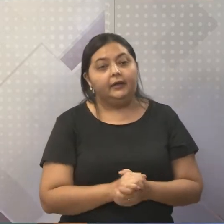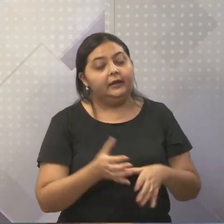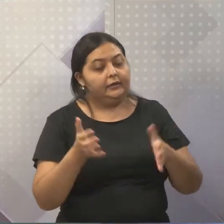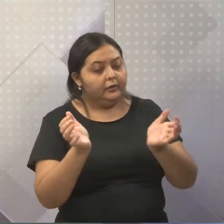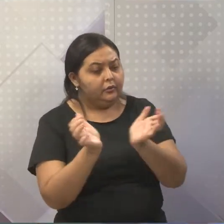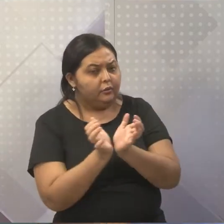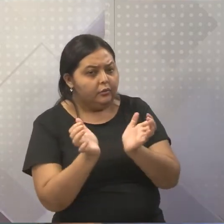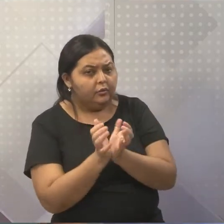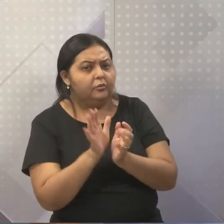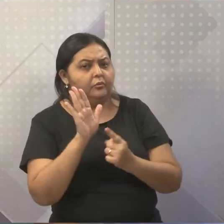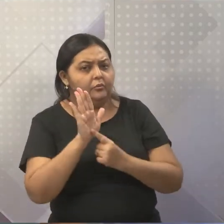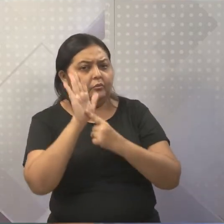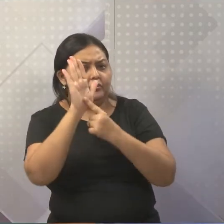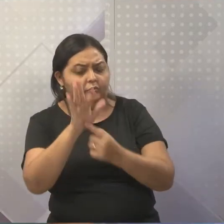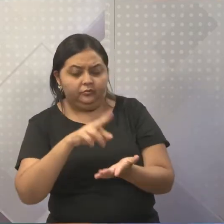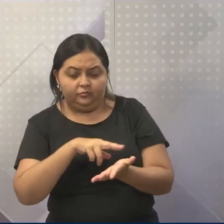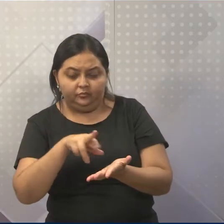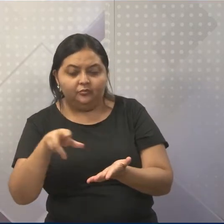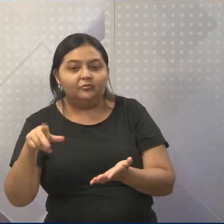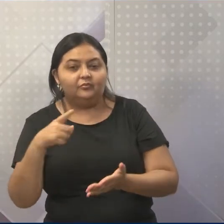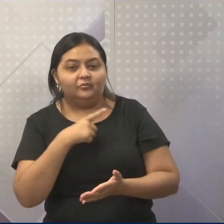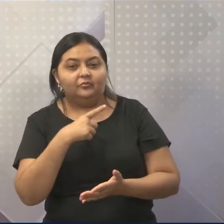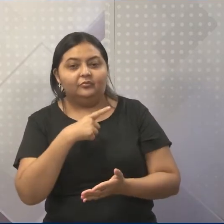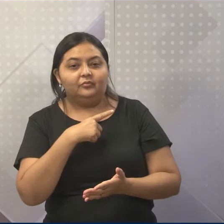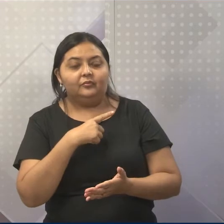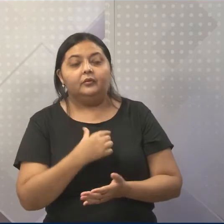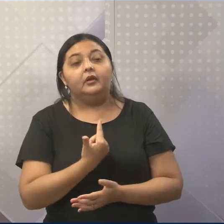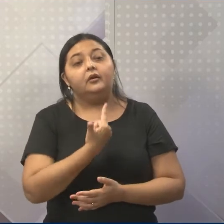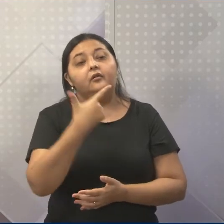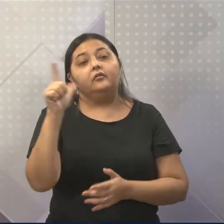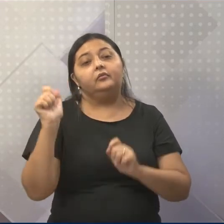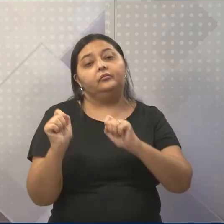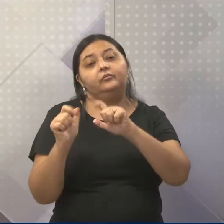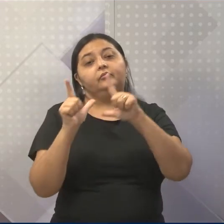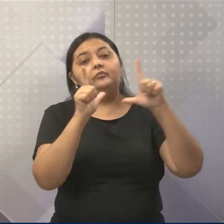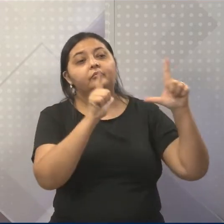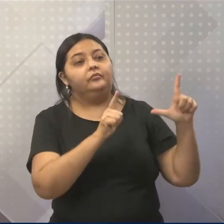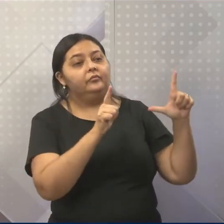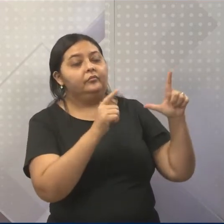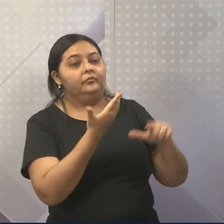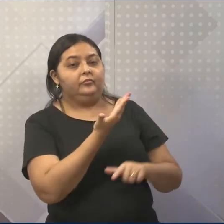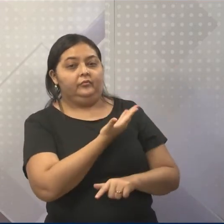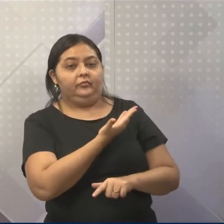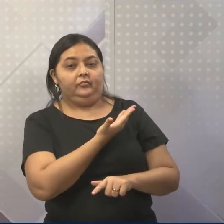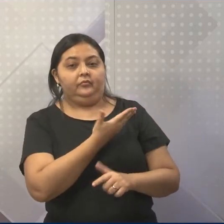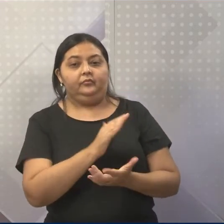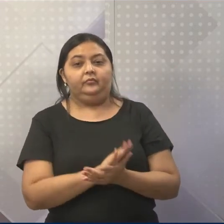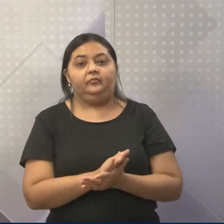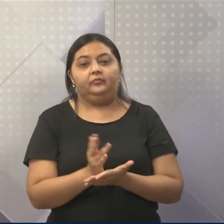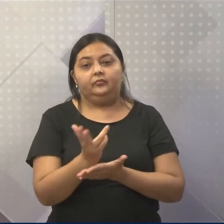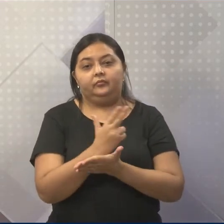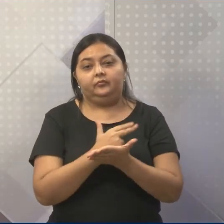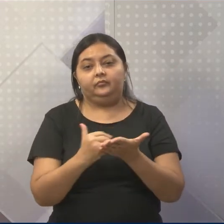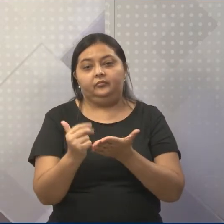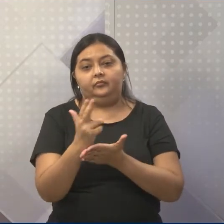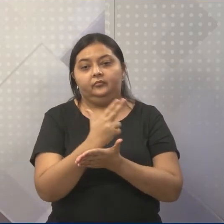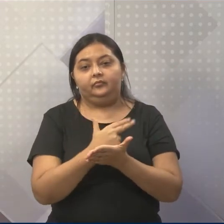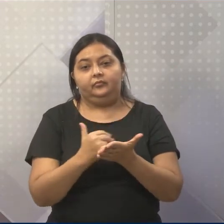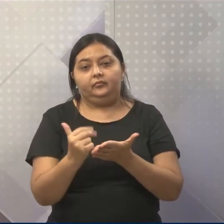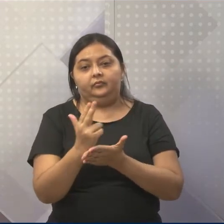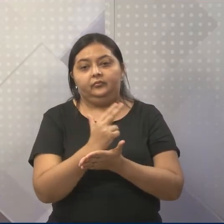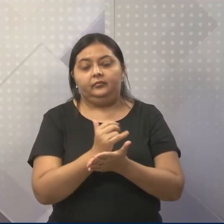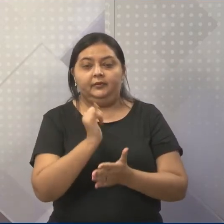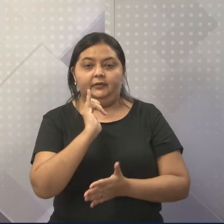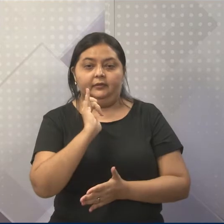grupos, segmentos, enfim. é. Bacana. Vamos para o próximo slide. Nós temos aí a imagem, narração e